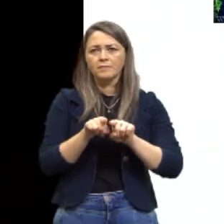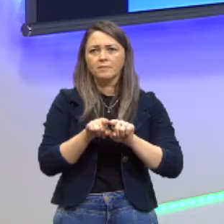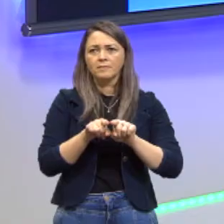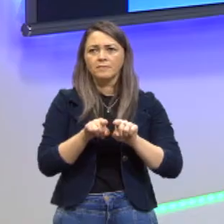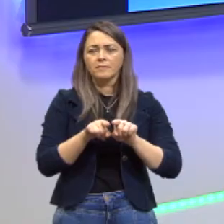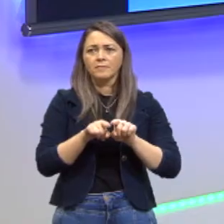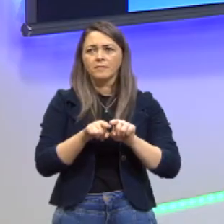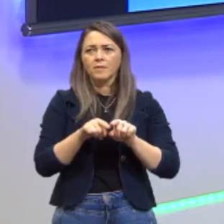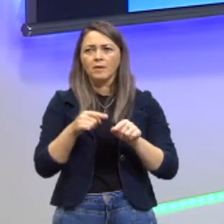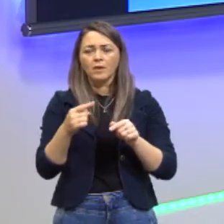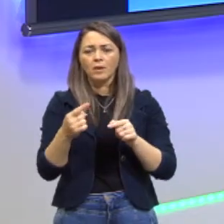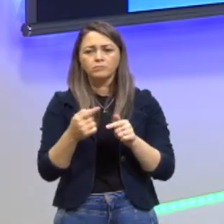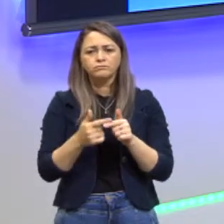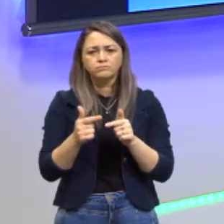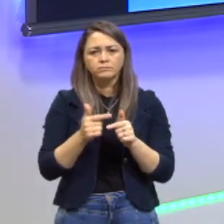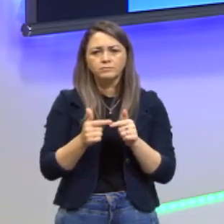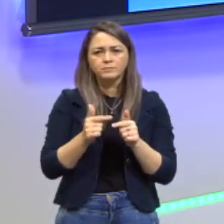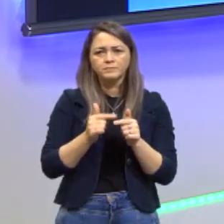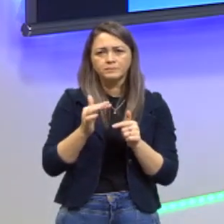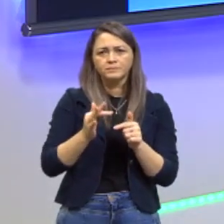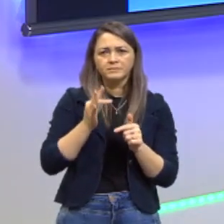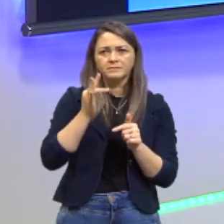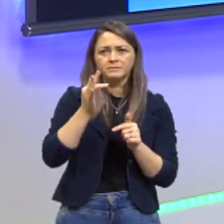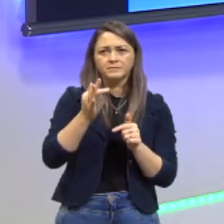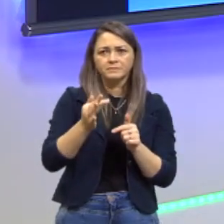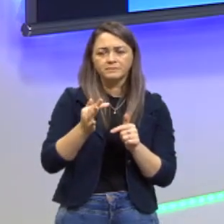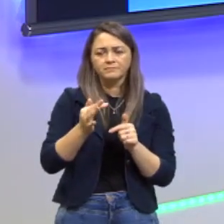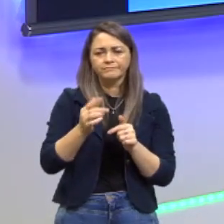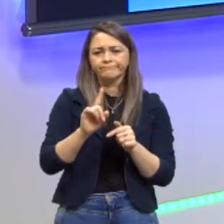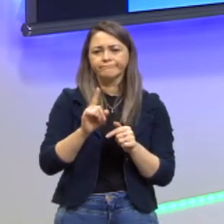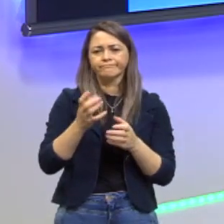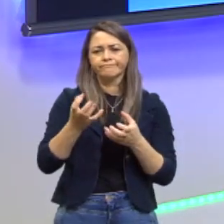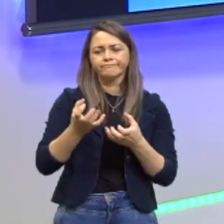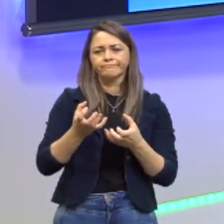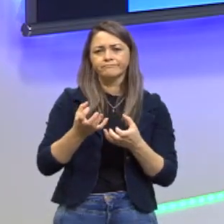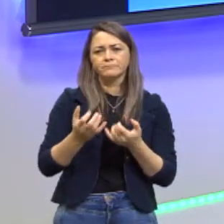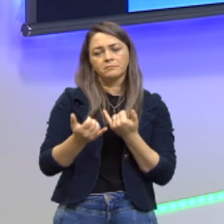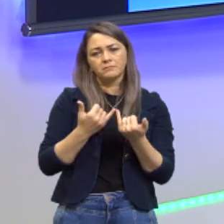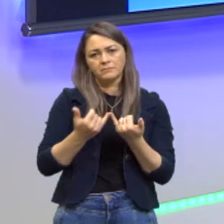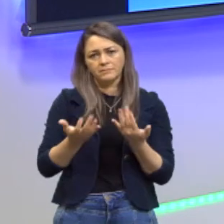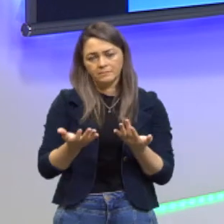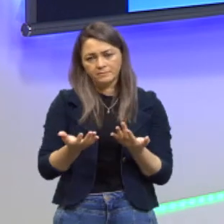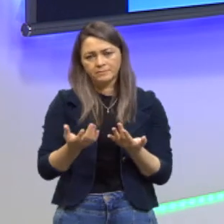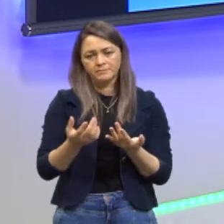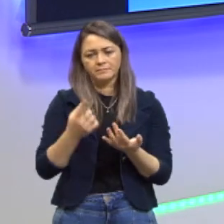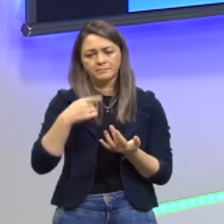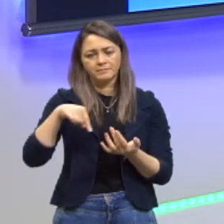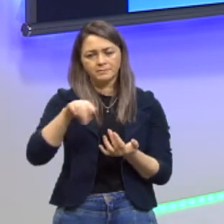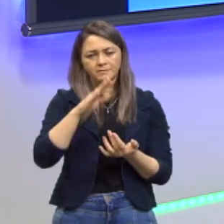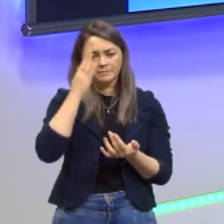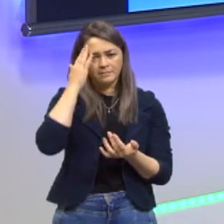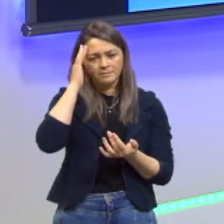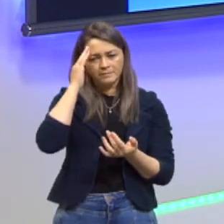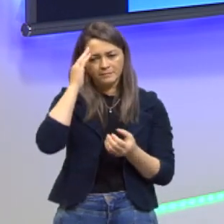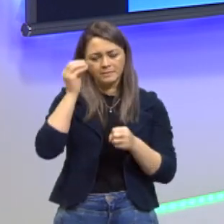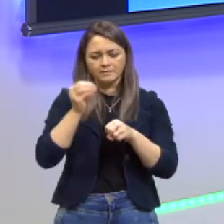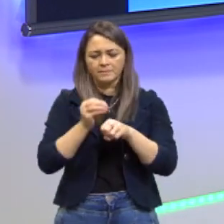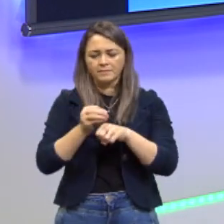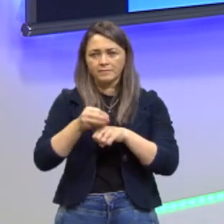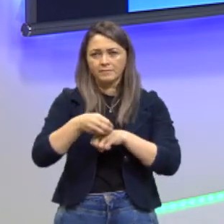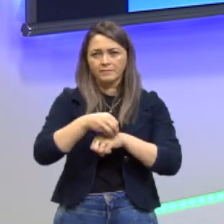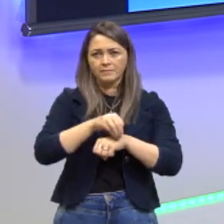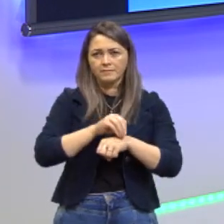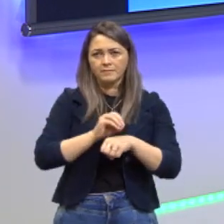consequências que nós não desejamos, né? Vou dar um exemplo para vocês da soja, né?